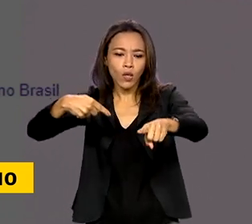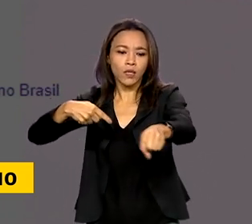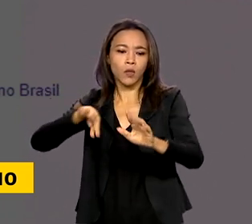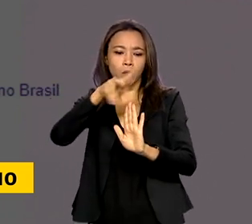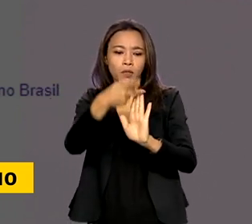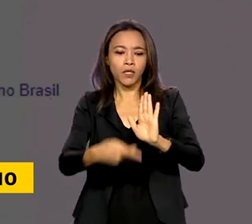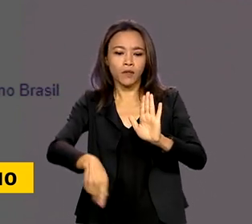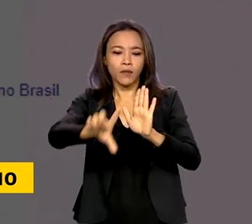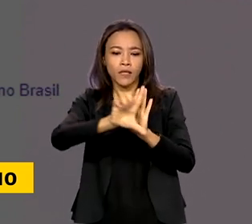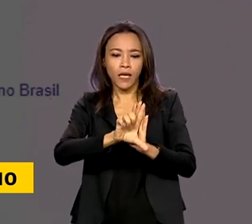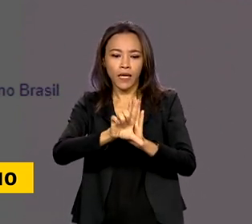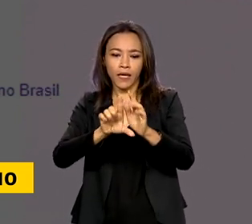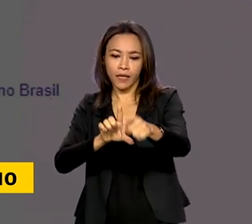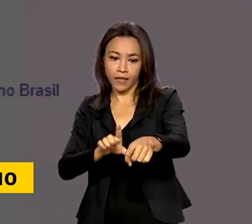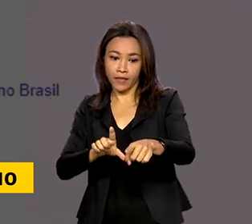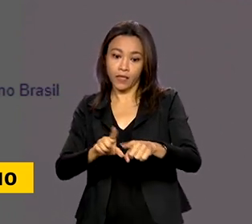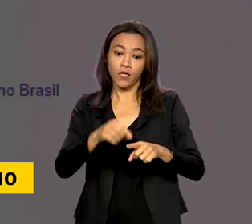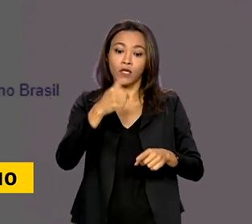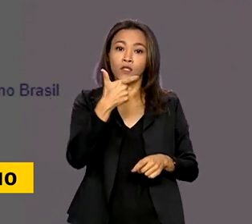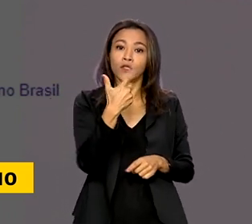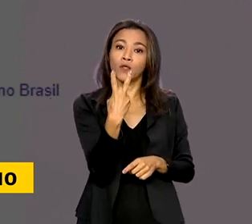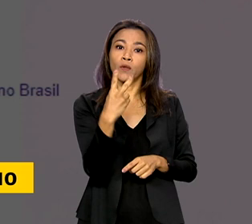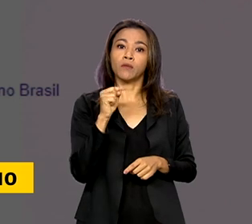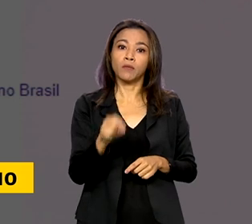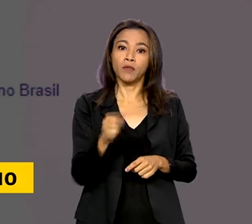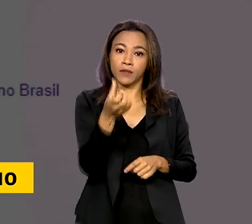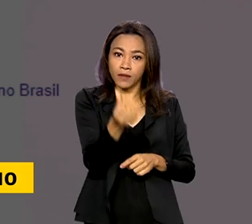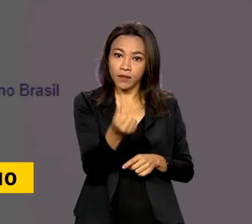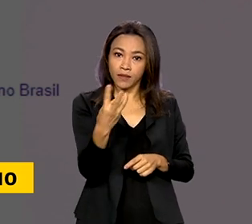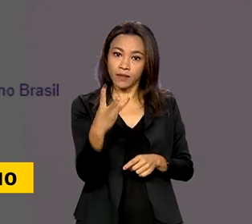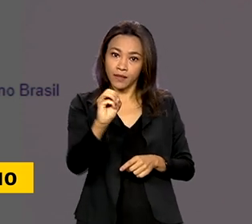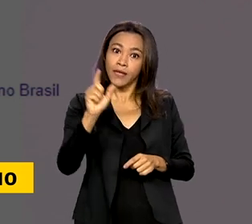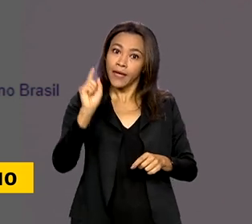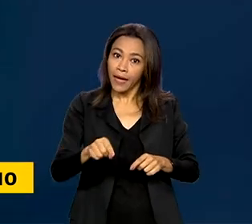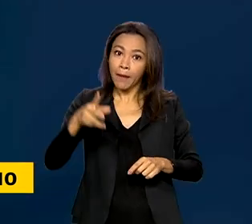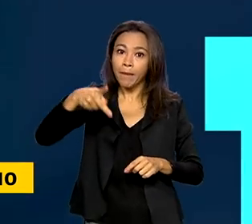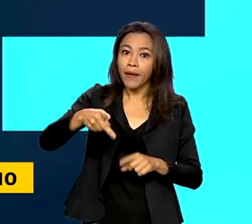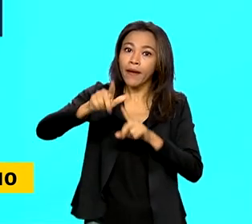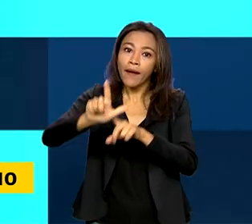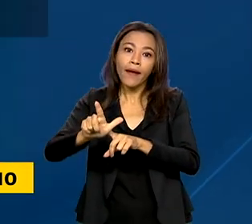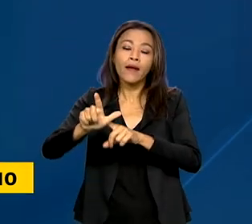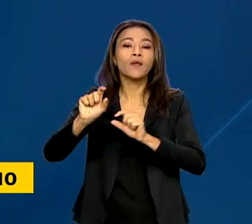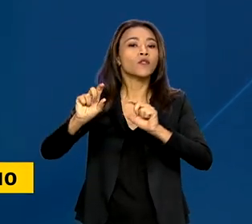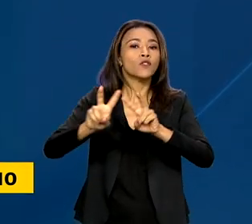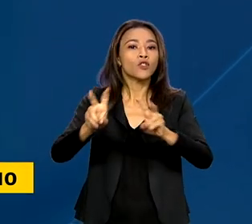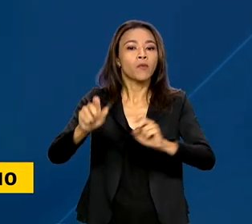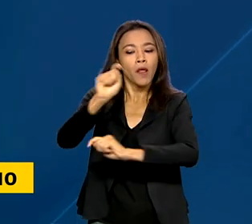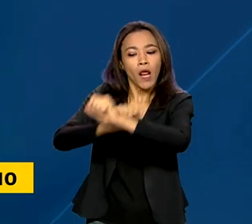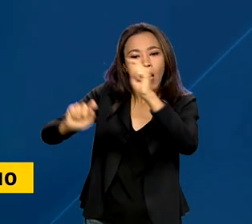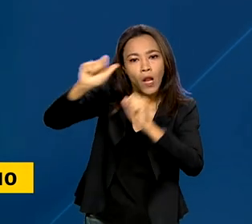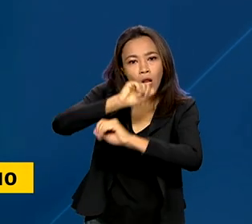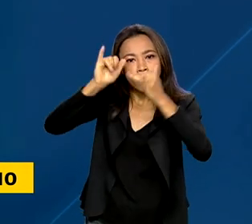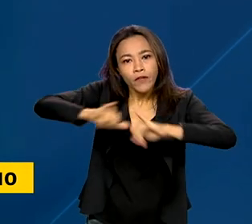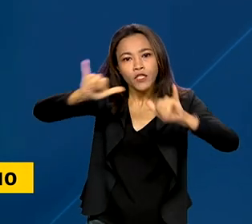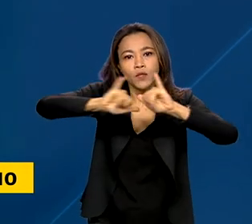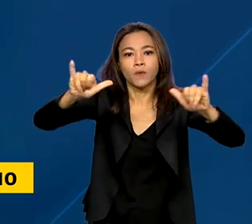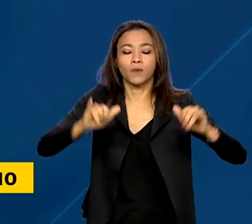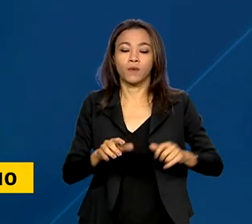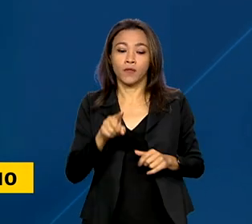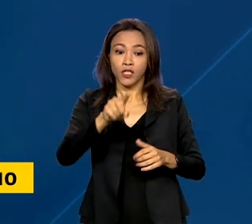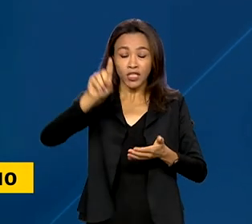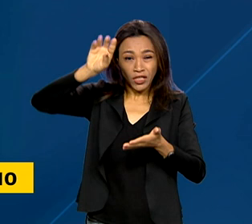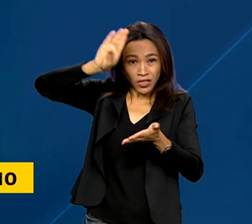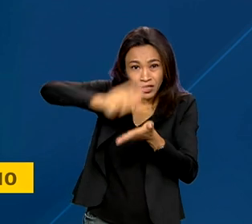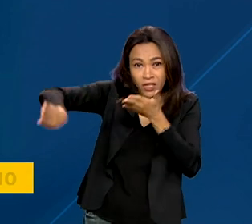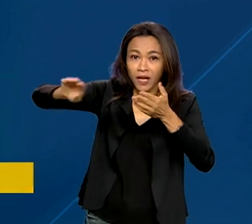projeto de lei 2630, chamado de PL das fake news. A decisão cautelar determina a retirada